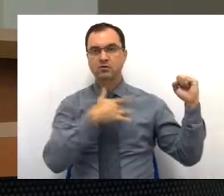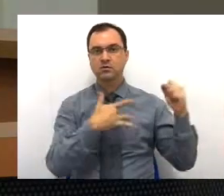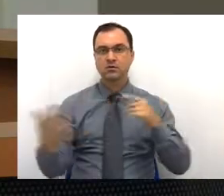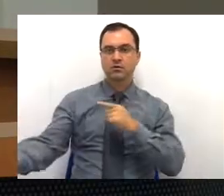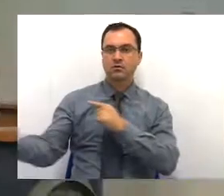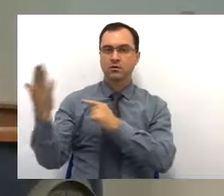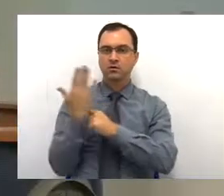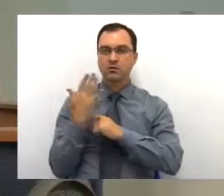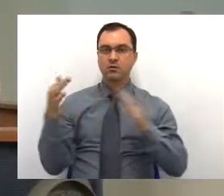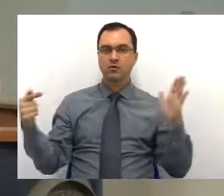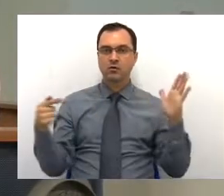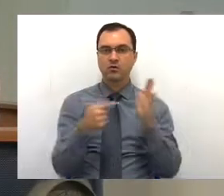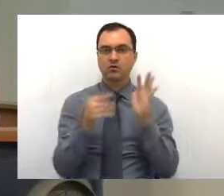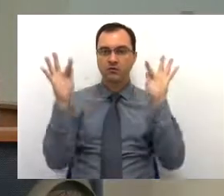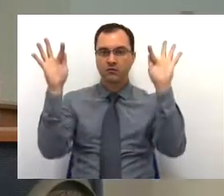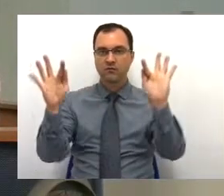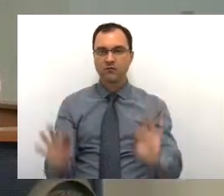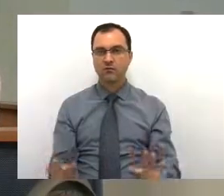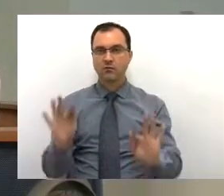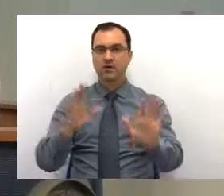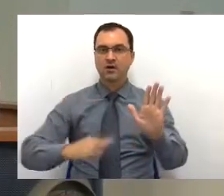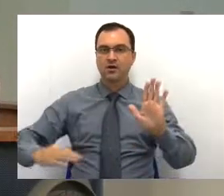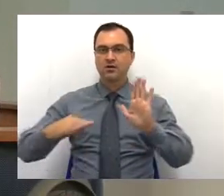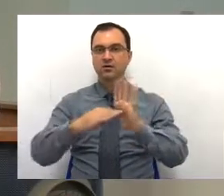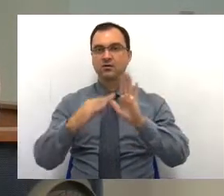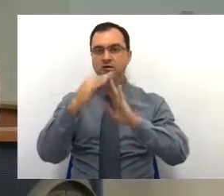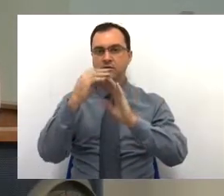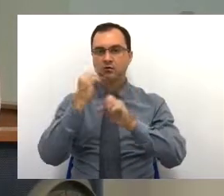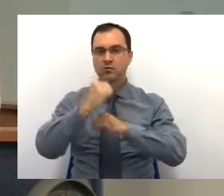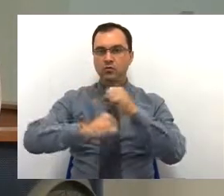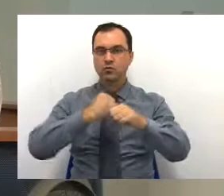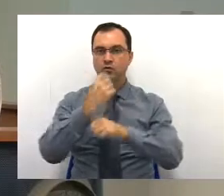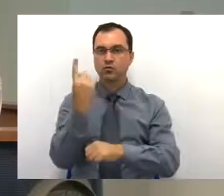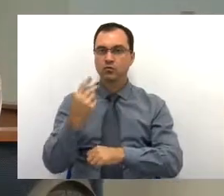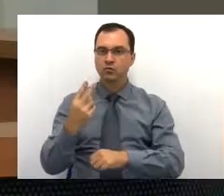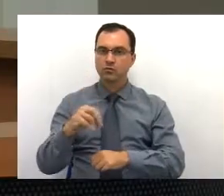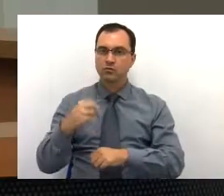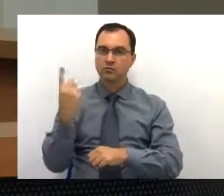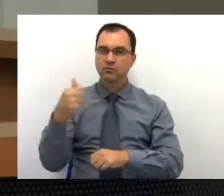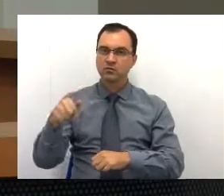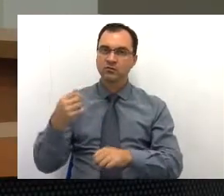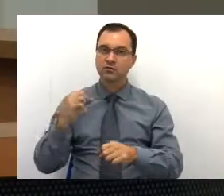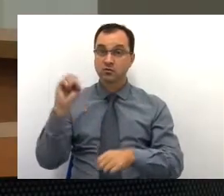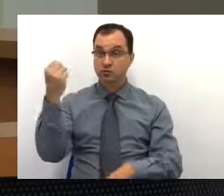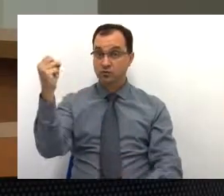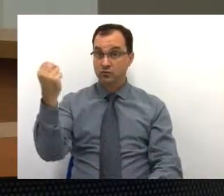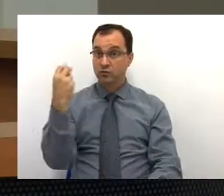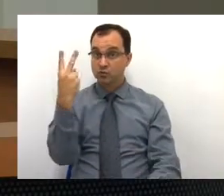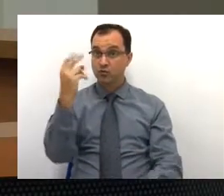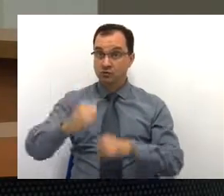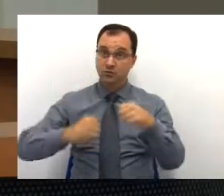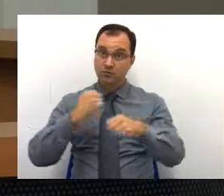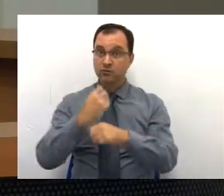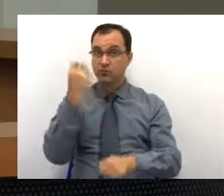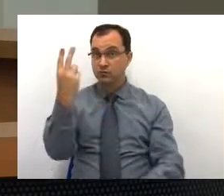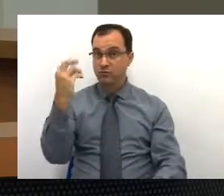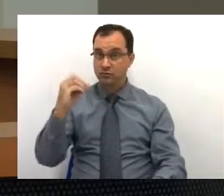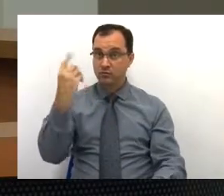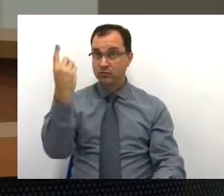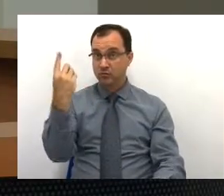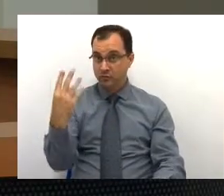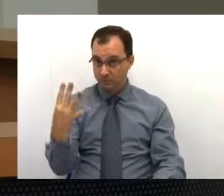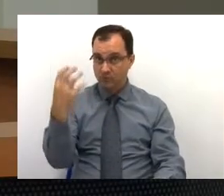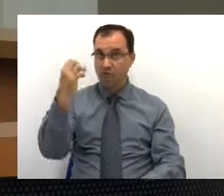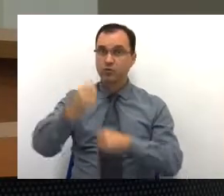objetivo final desse período até 2017 são oito, sendo duas em 2014, duas em 2015,